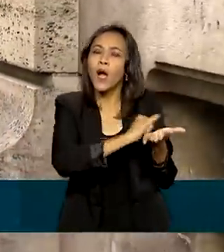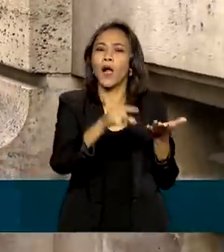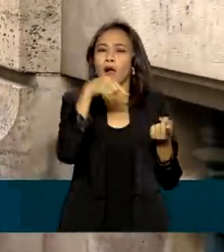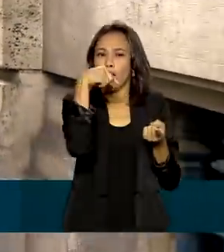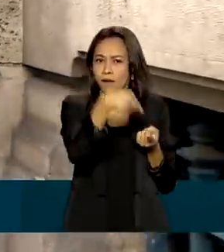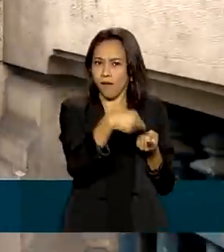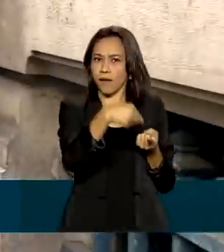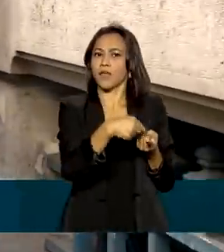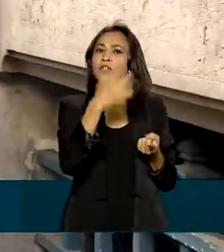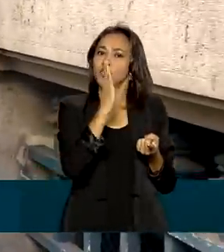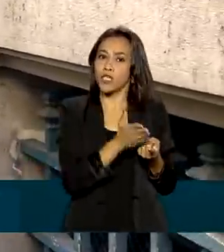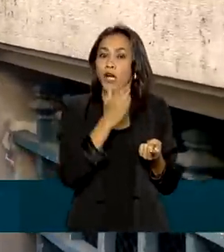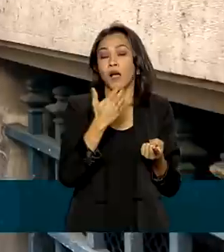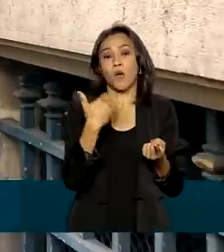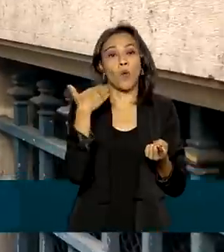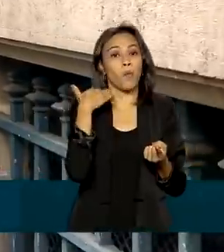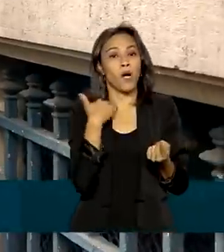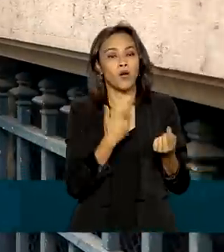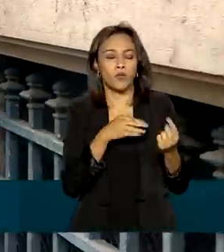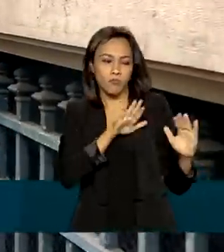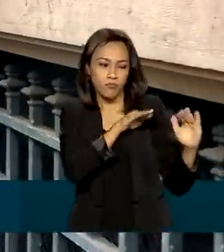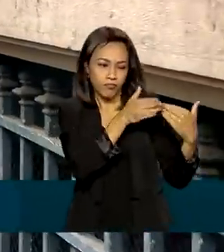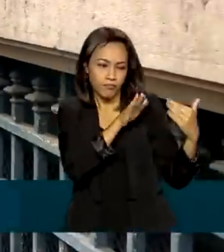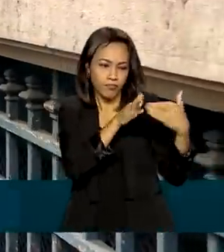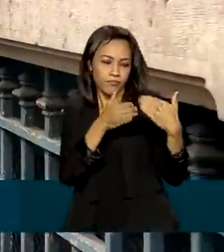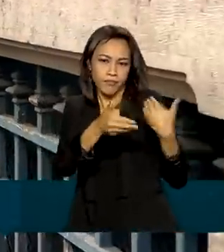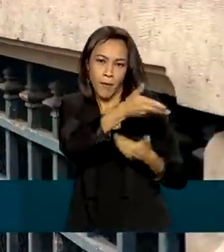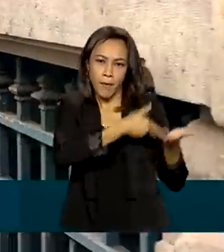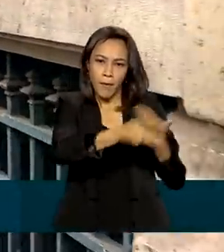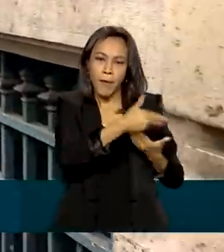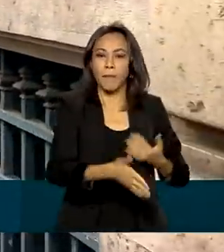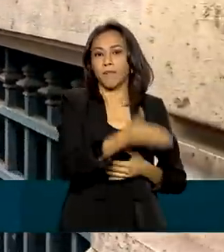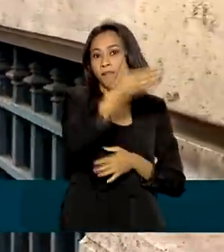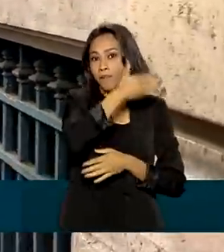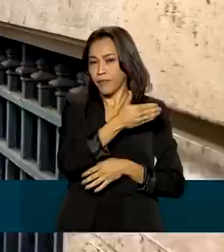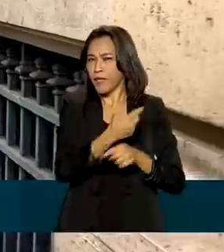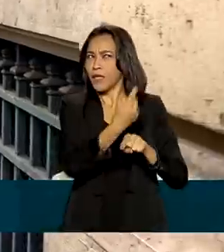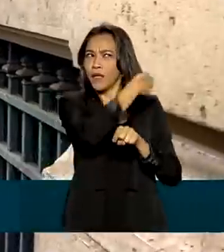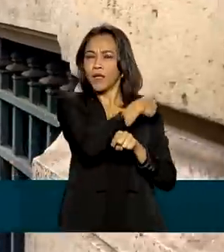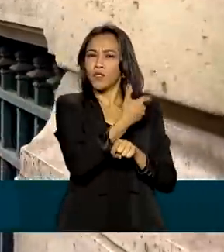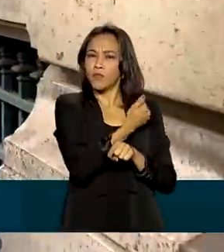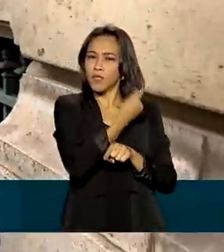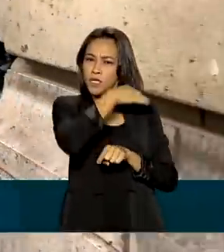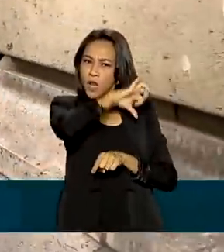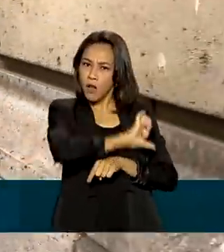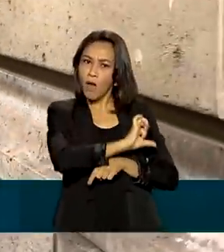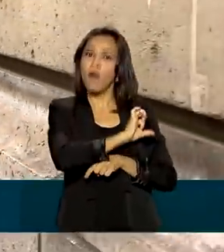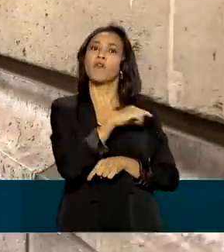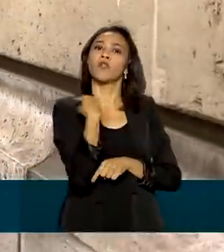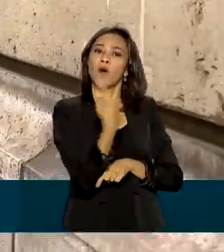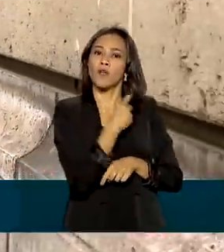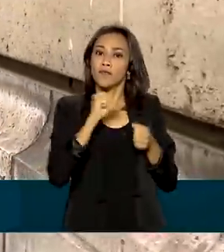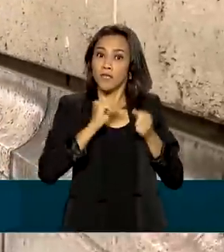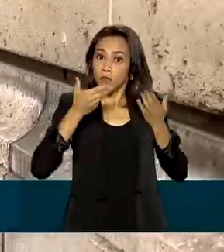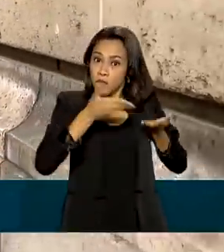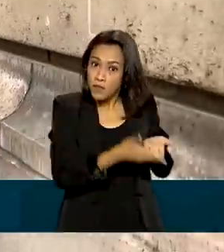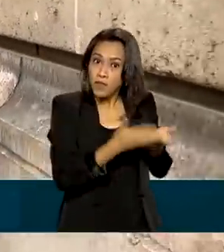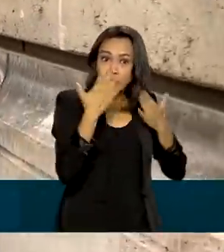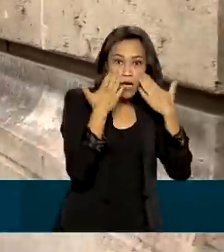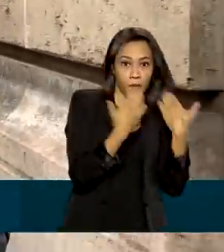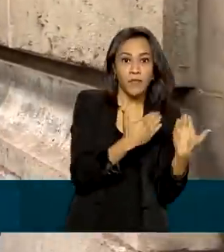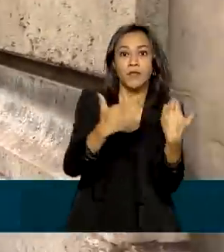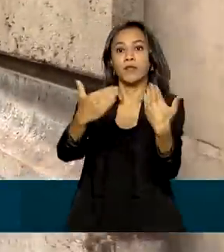investimento e bancos. Em 2019, nós fizemos esse movimento e na época estávamos mostrando um programa